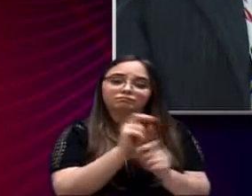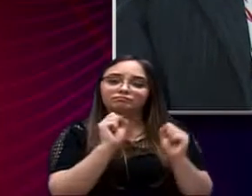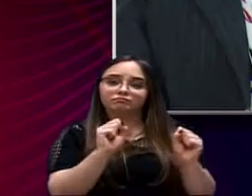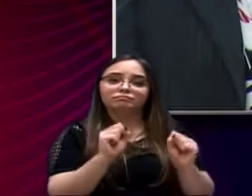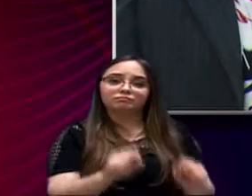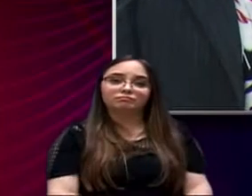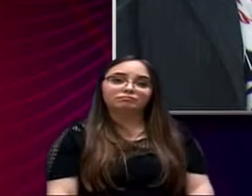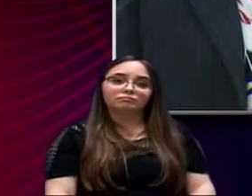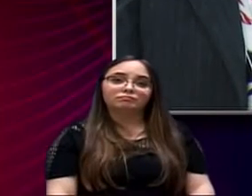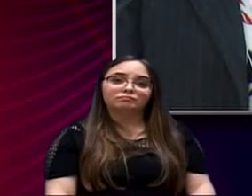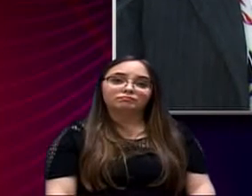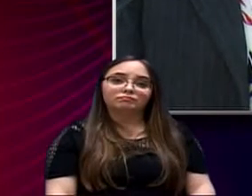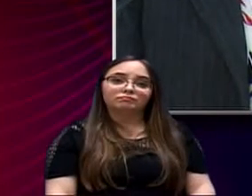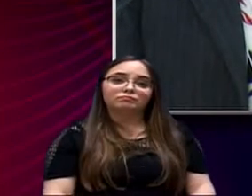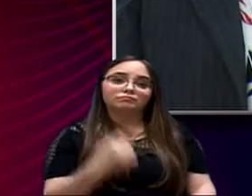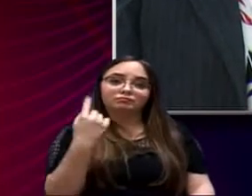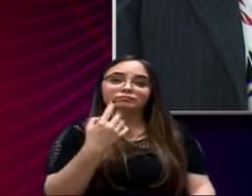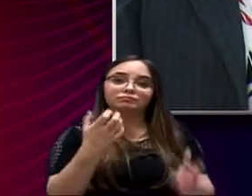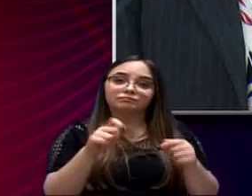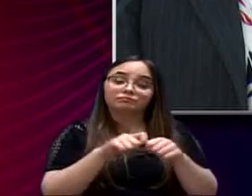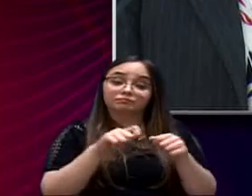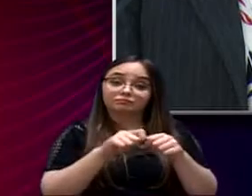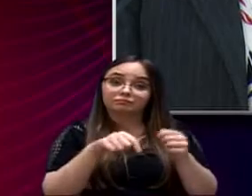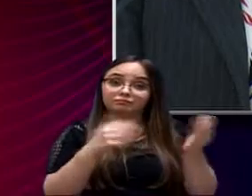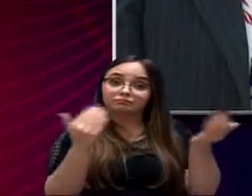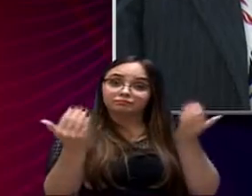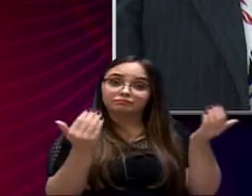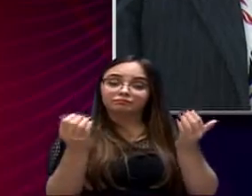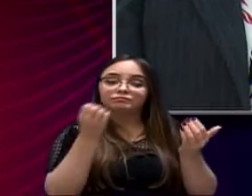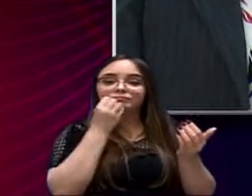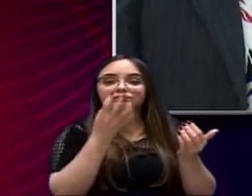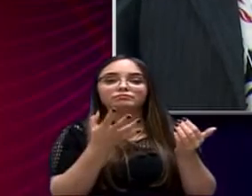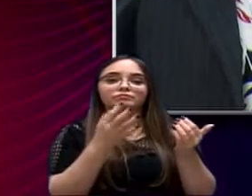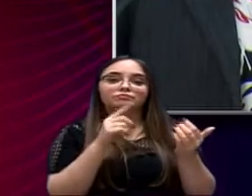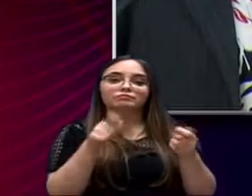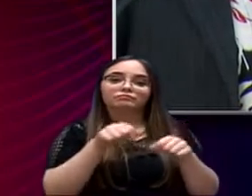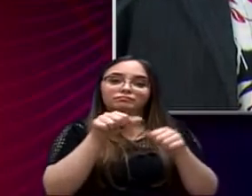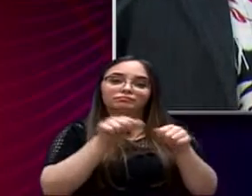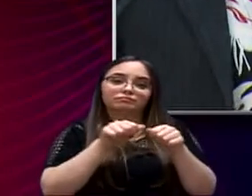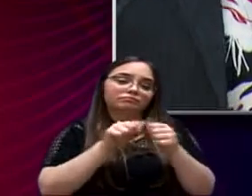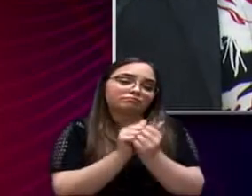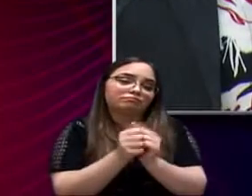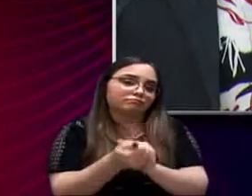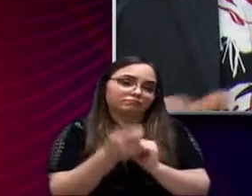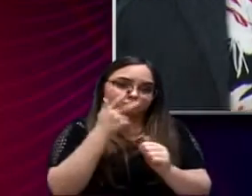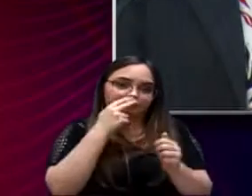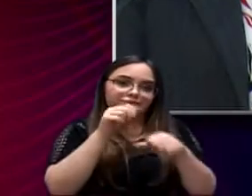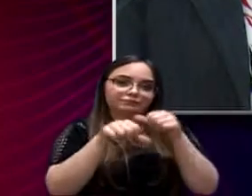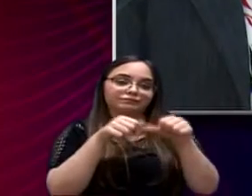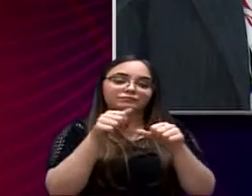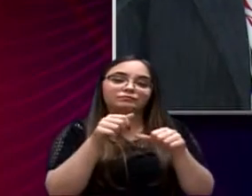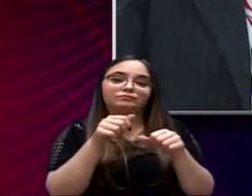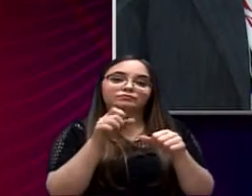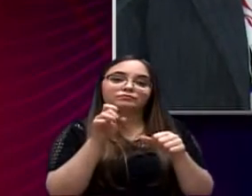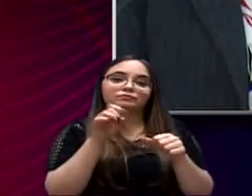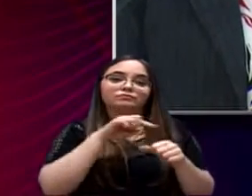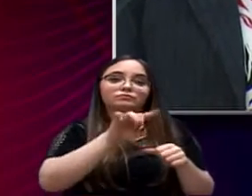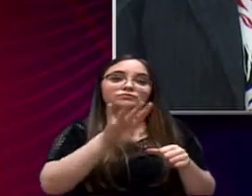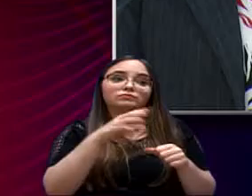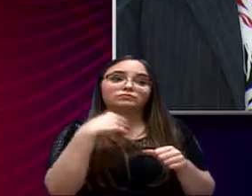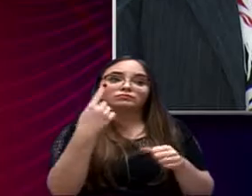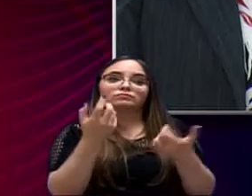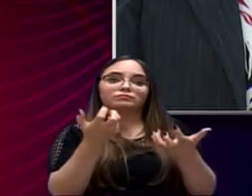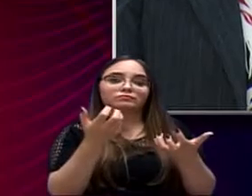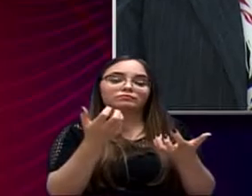a intenção é essa, é fazer esse comparativo e fazer, então, somente essa adequação. Não quer dizer também necessariamente que nós tenhamos que